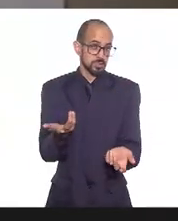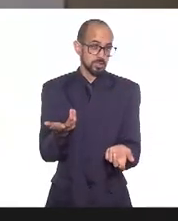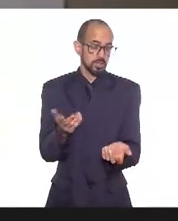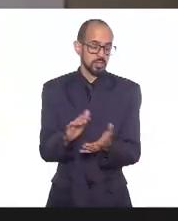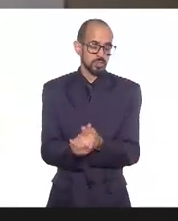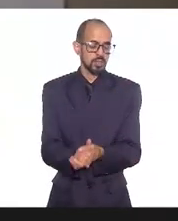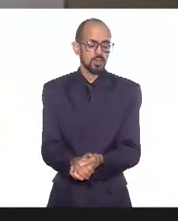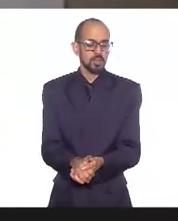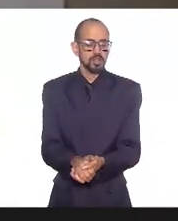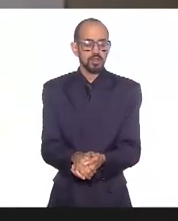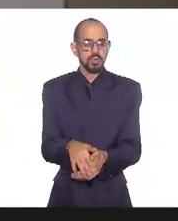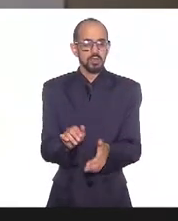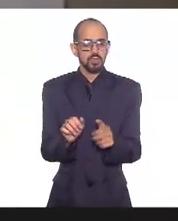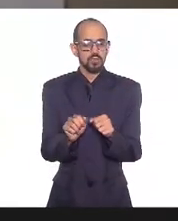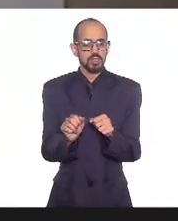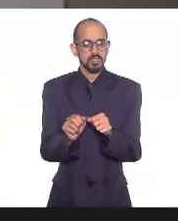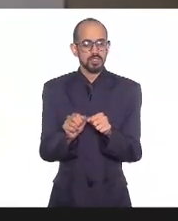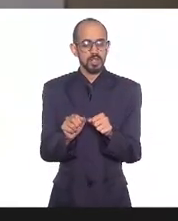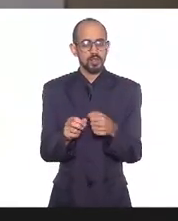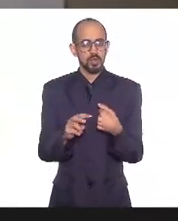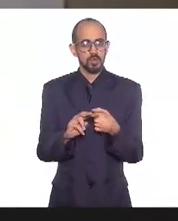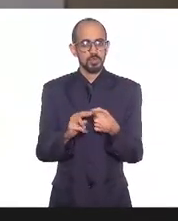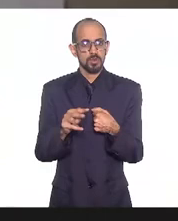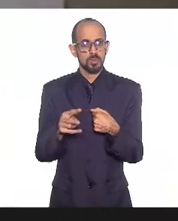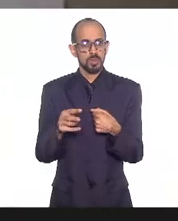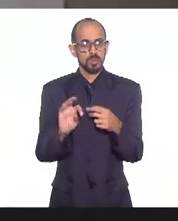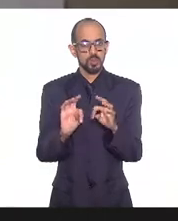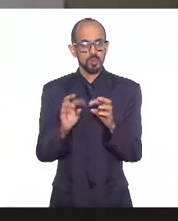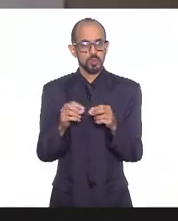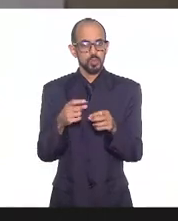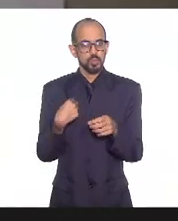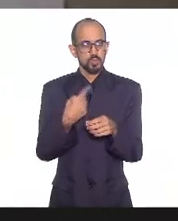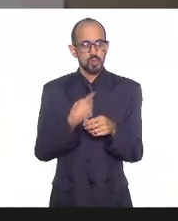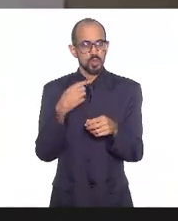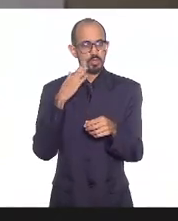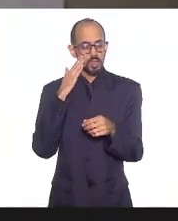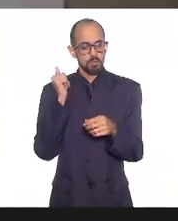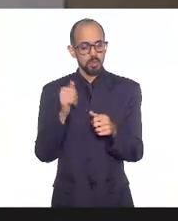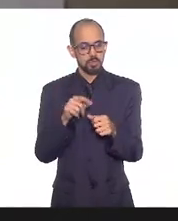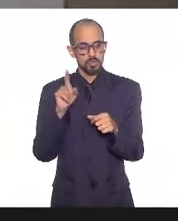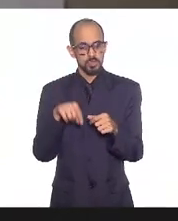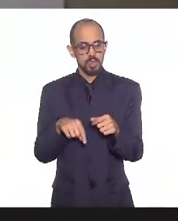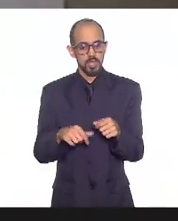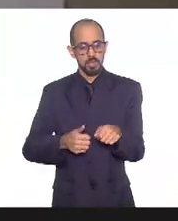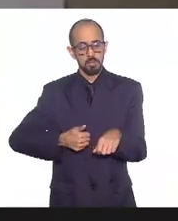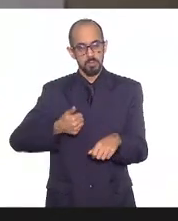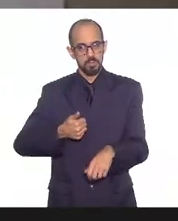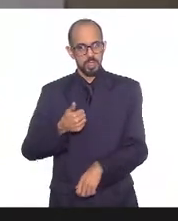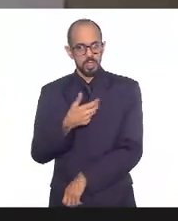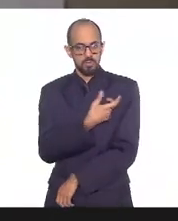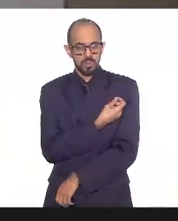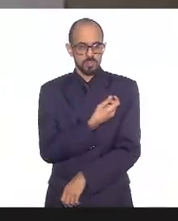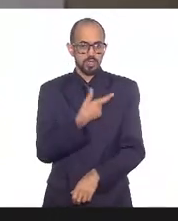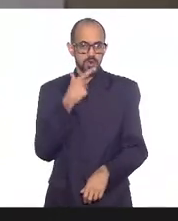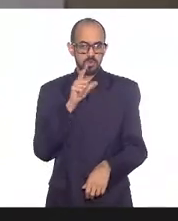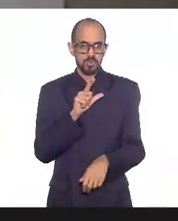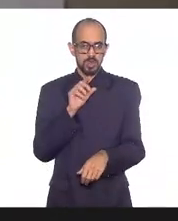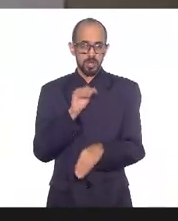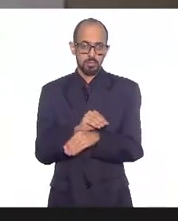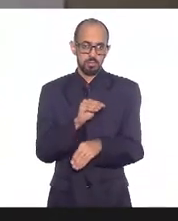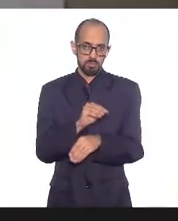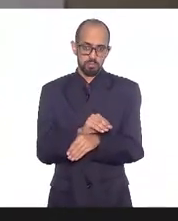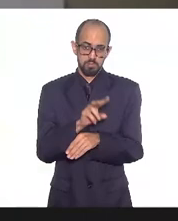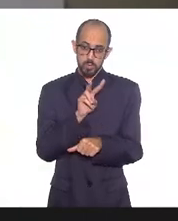provocando o efeito que todos nós sabemos que é realmente já com a primeira imunização dar algum tipo de cobertura enfim